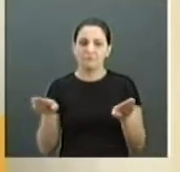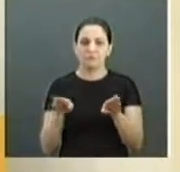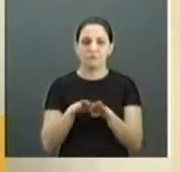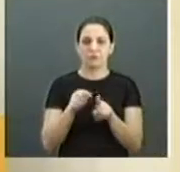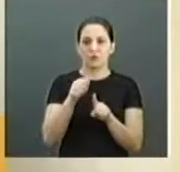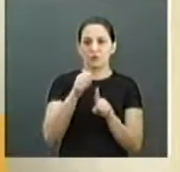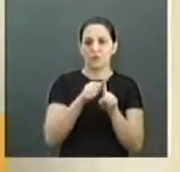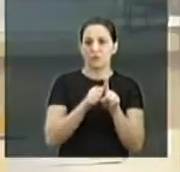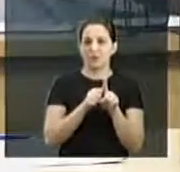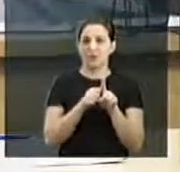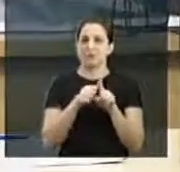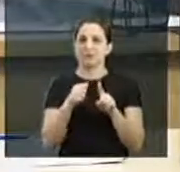refere às mulheres aqui da cidade. Obrigada.